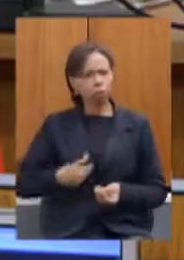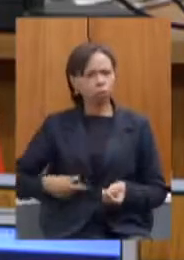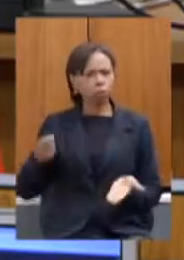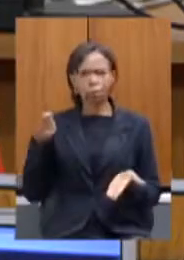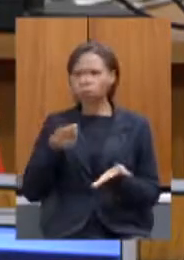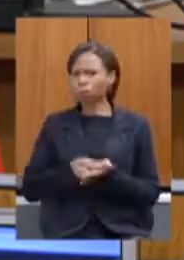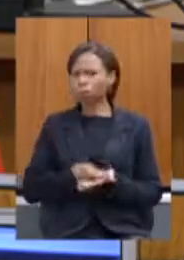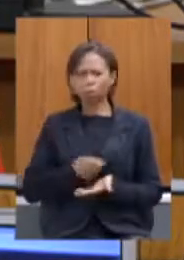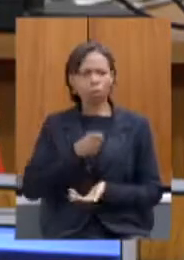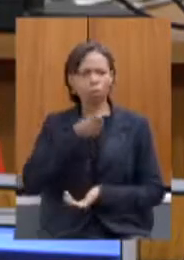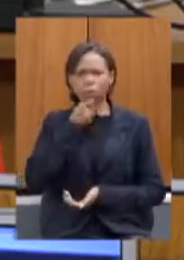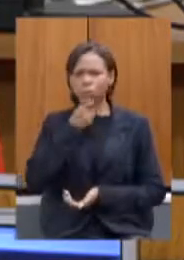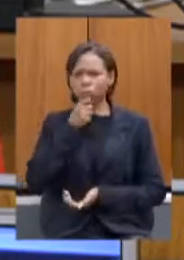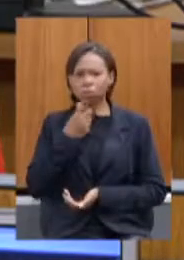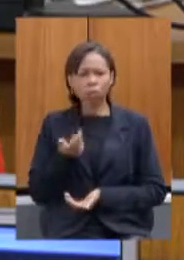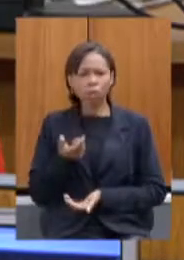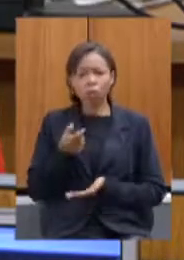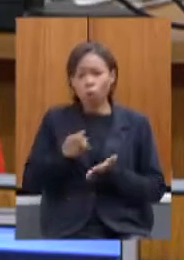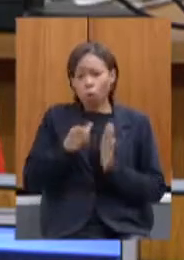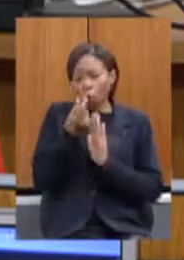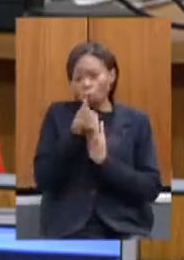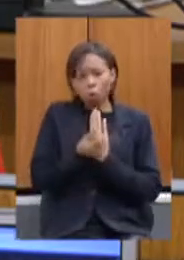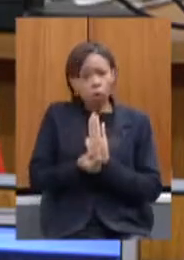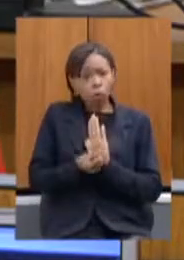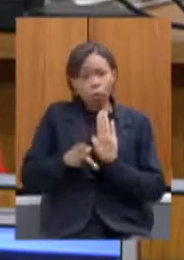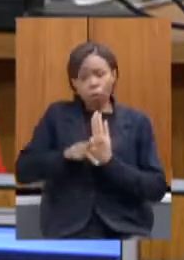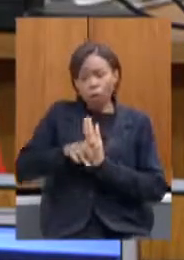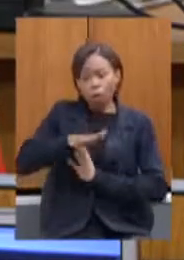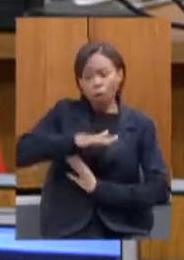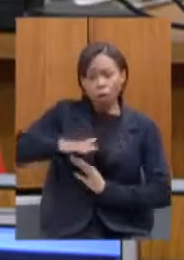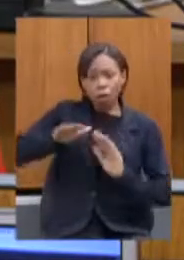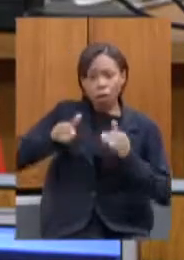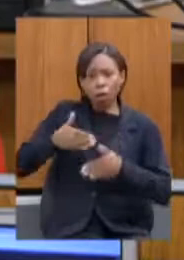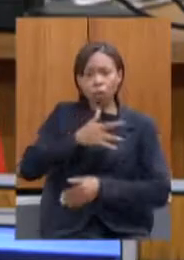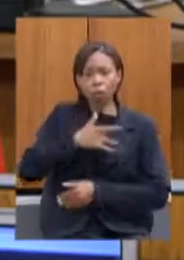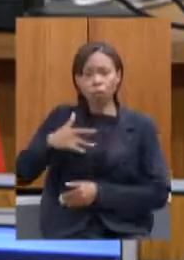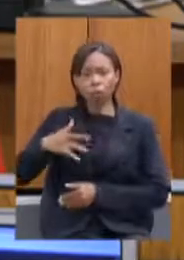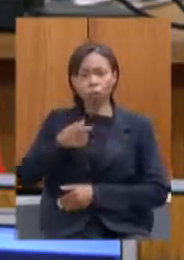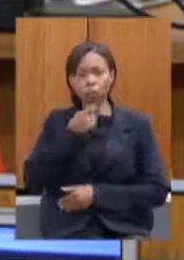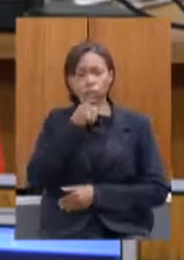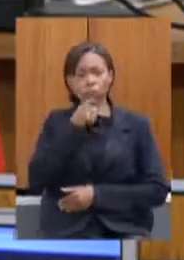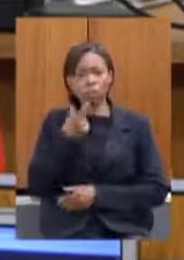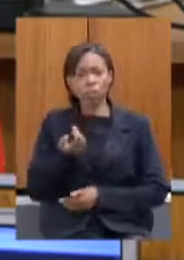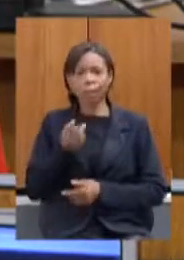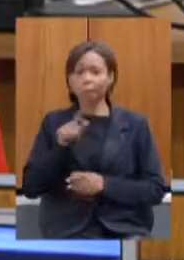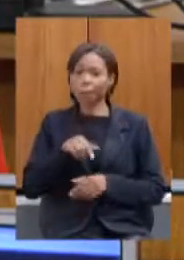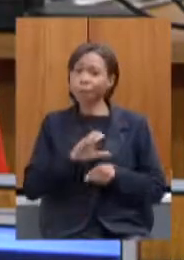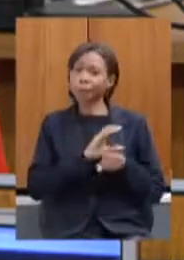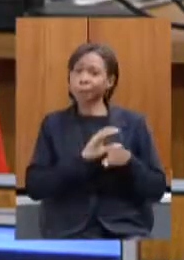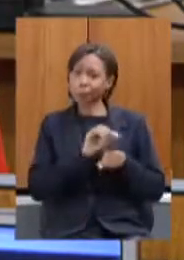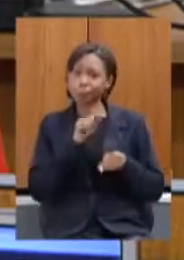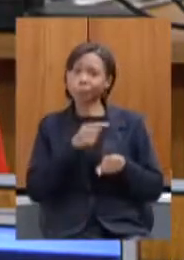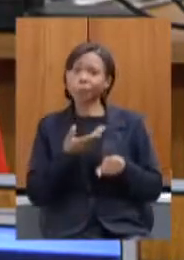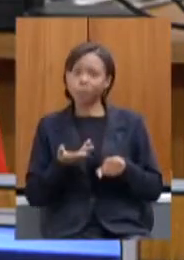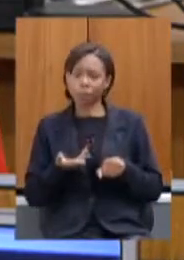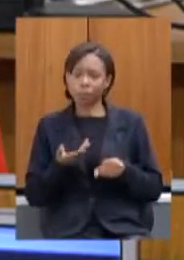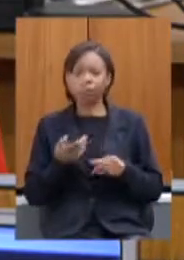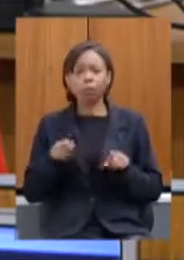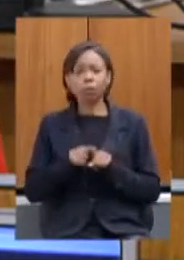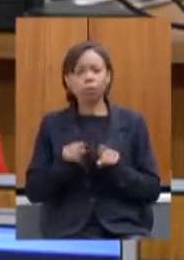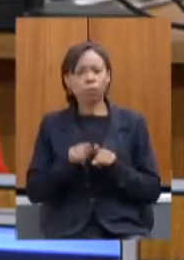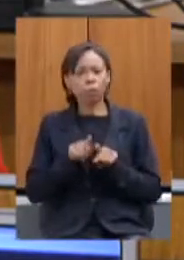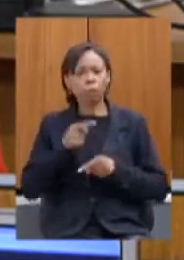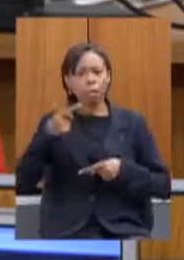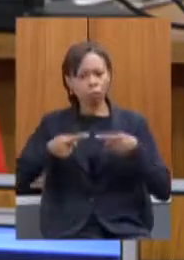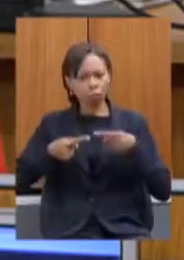o próprio orçamento da saúde que é uma previsão constitucional da mesma forma ainda no